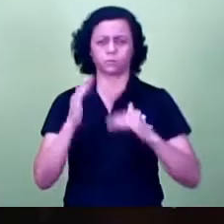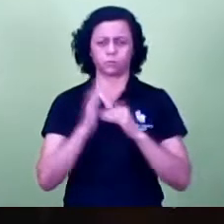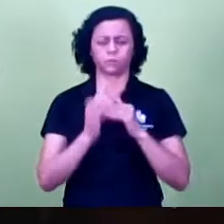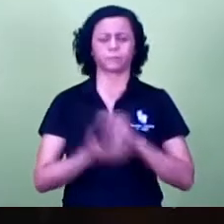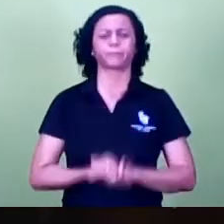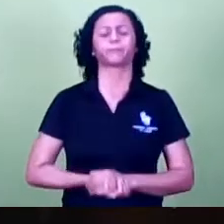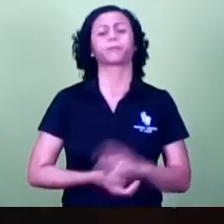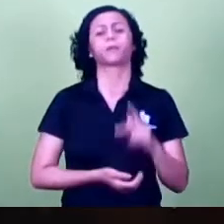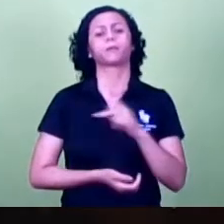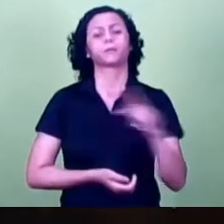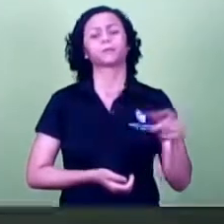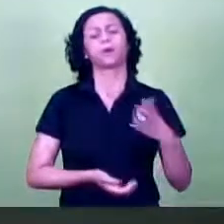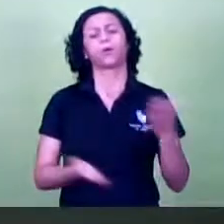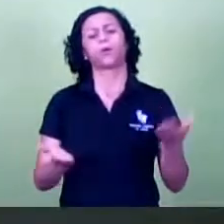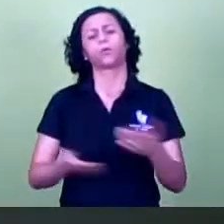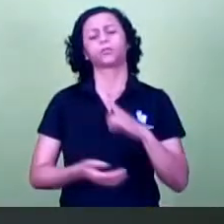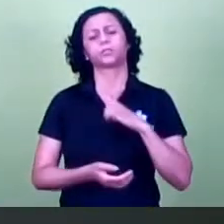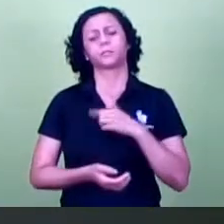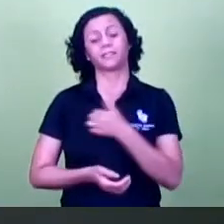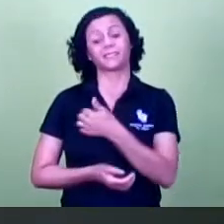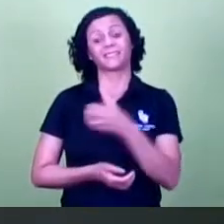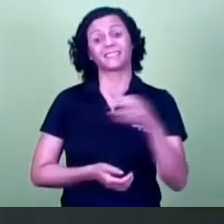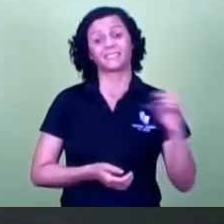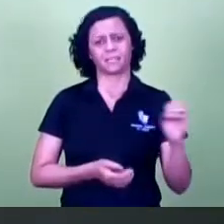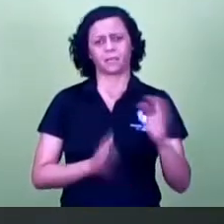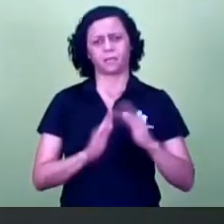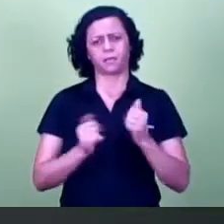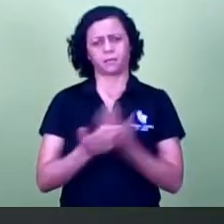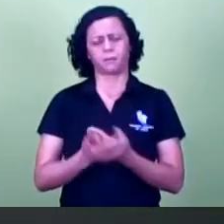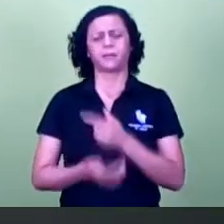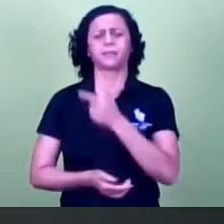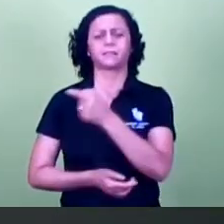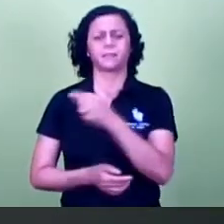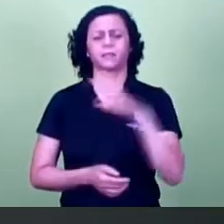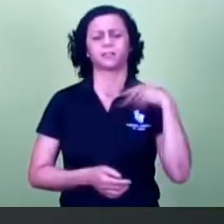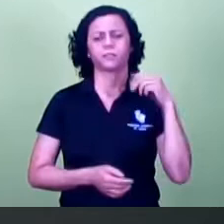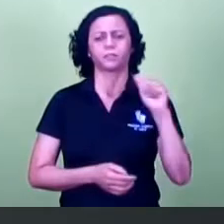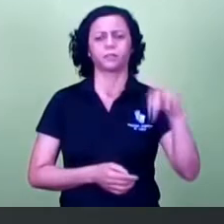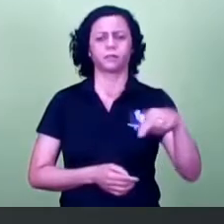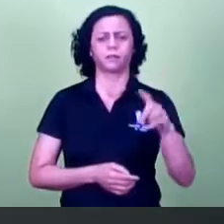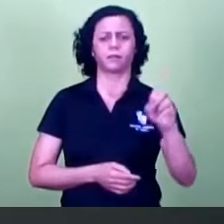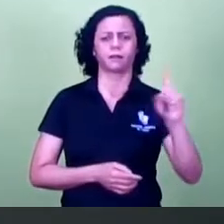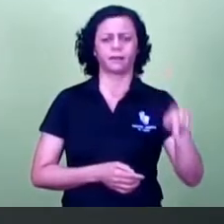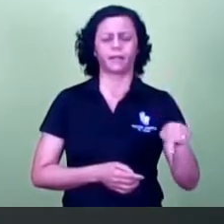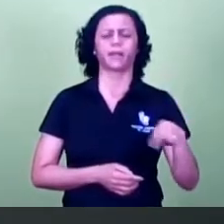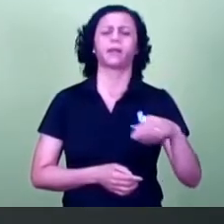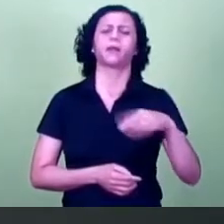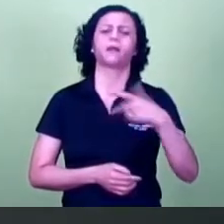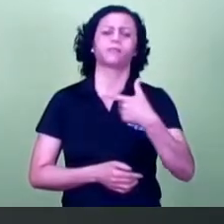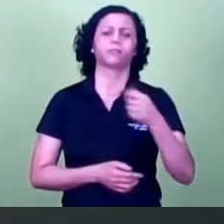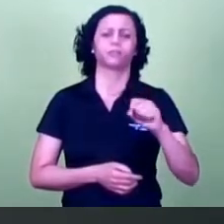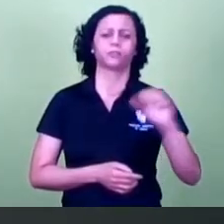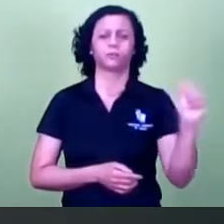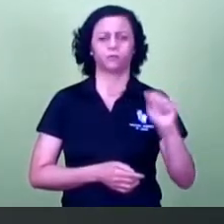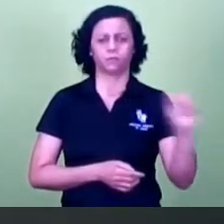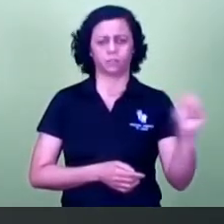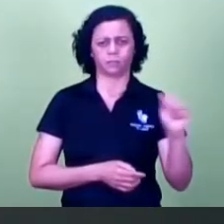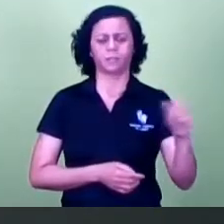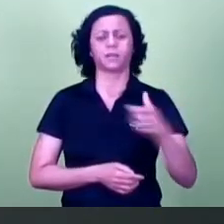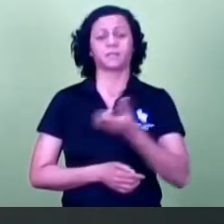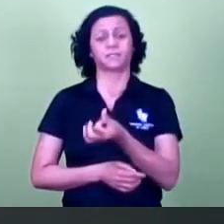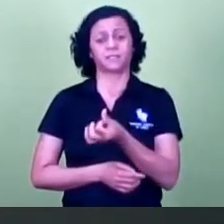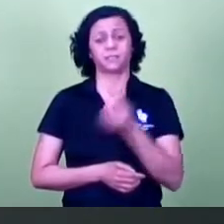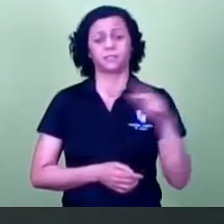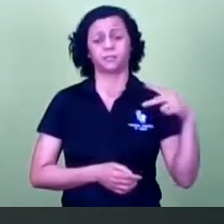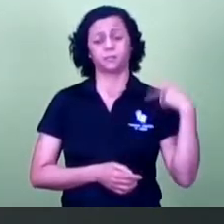Presidente, vamos lá. Hoje nós temos 100 requerimentos. 7 vereador André Luiz, 28 vereador doutor Antônio Guiá, 6 vereador